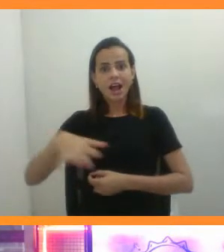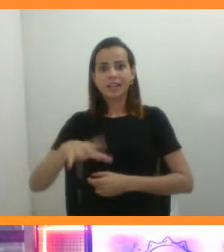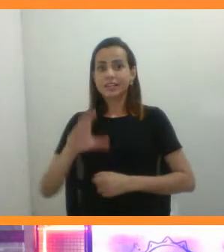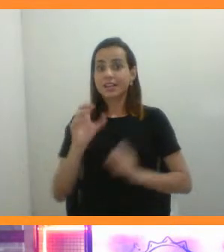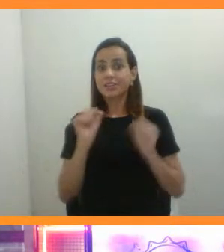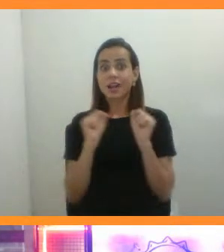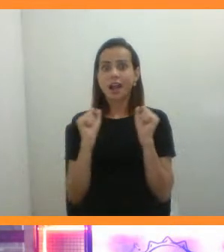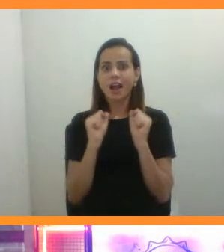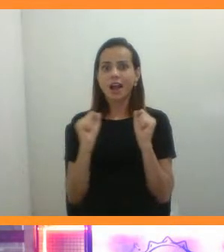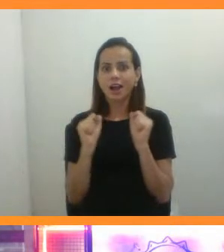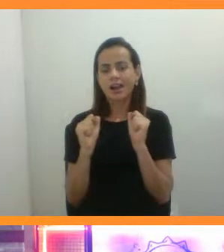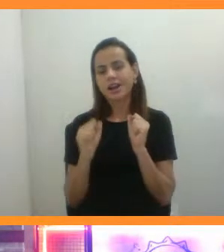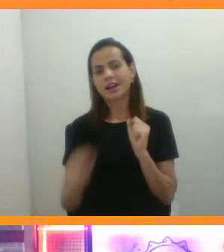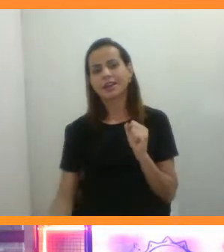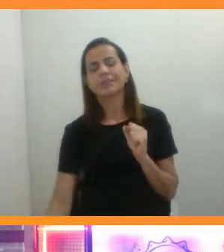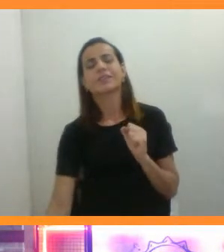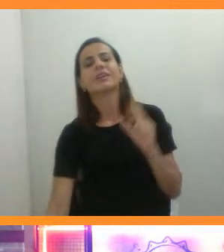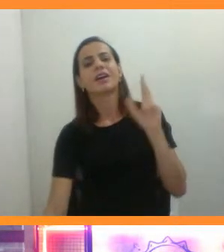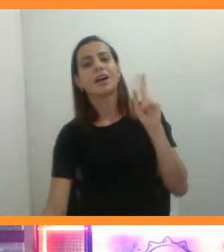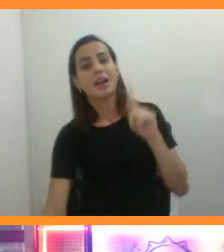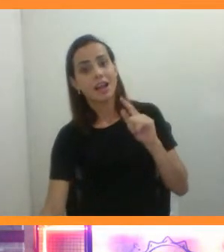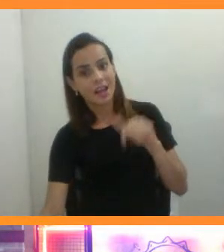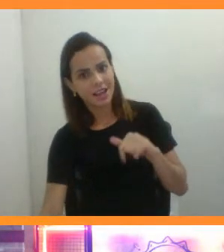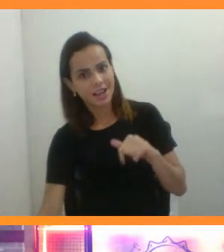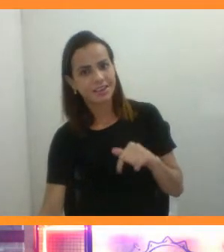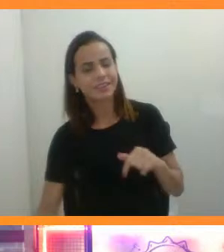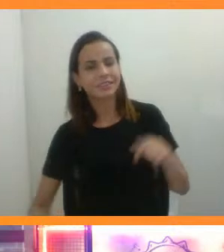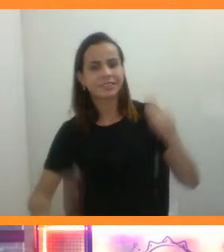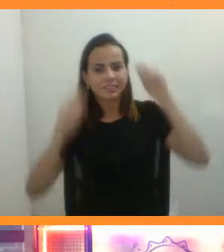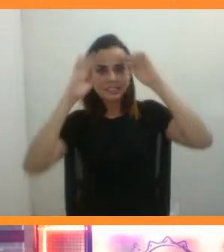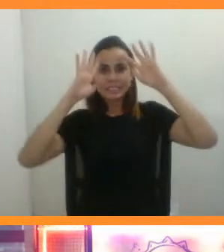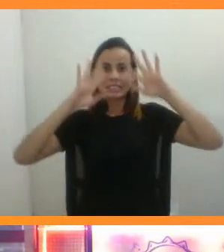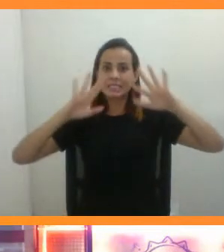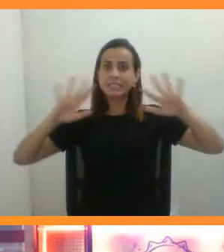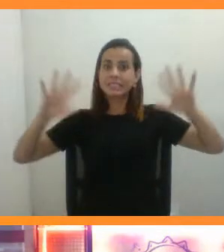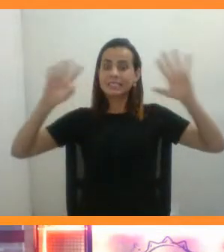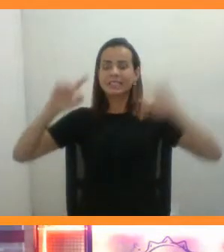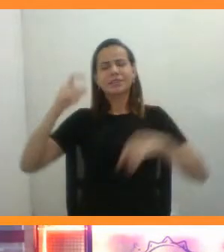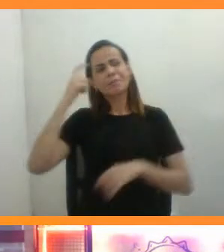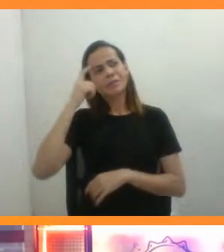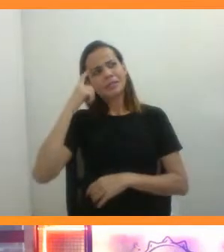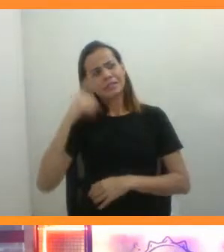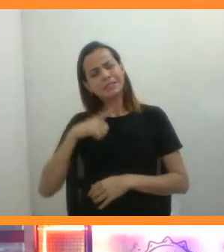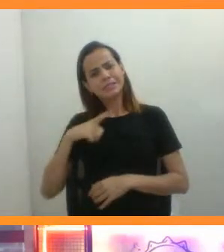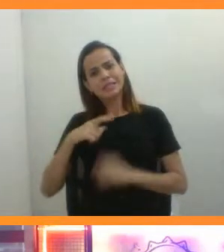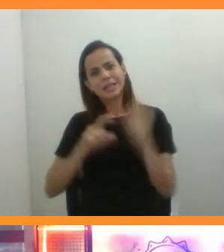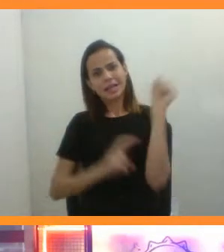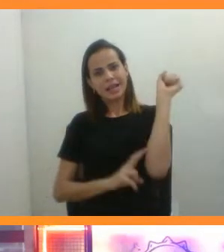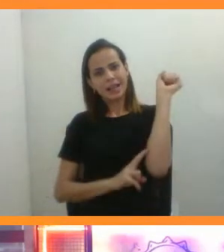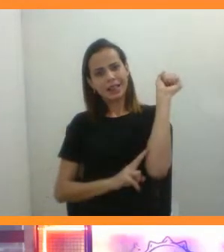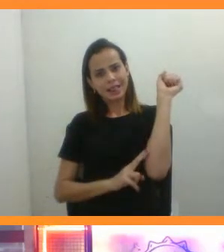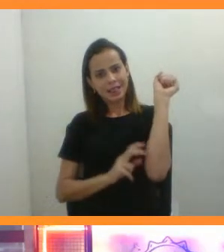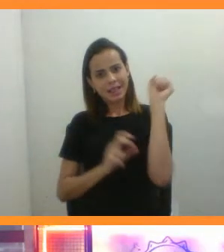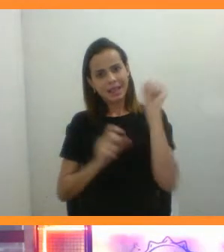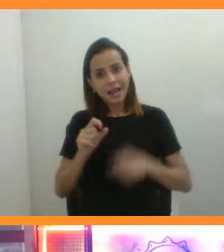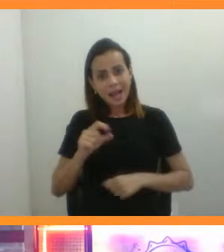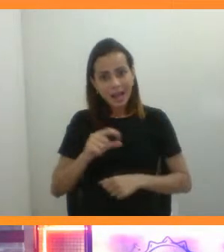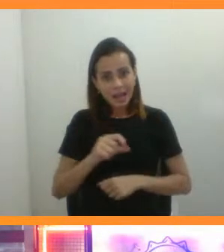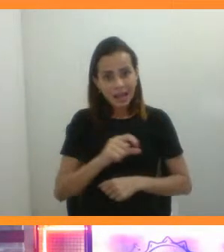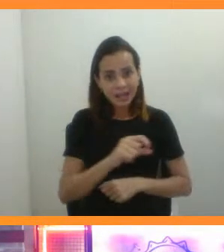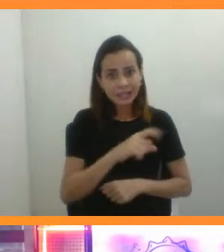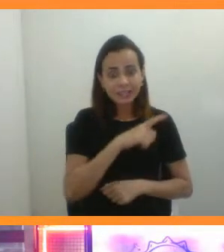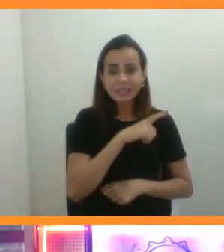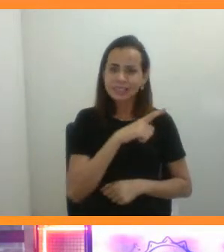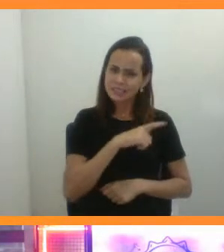né? É uma coisa realmente fascinante. Eu fiquei pensando se as lagartas tinham ovários que nós poderíamos usar, amigo, nas nossas